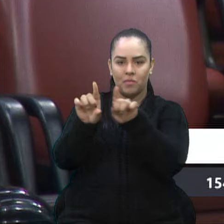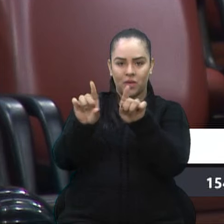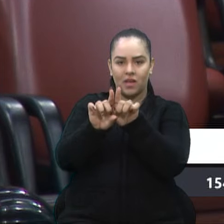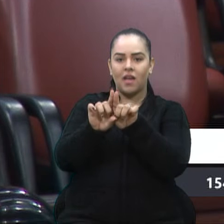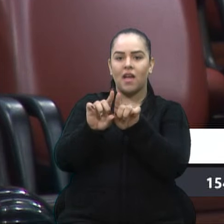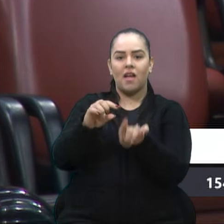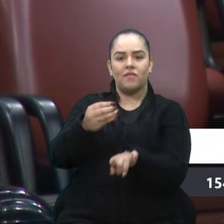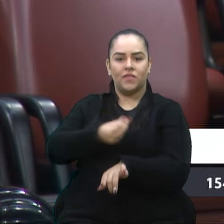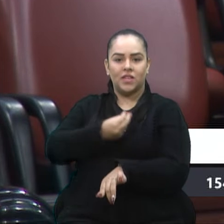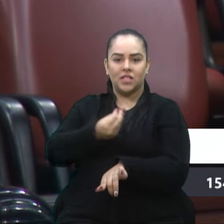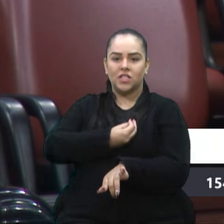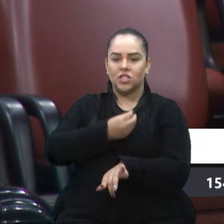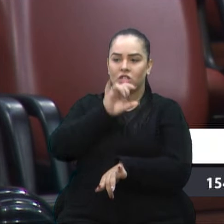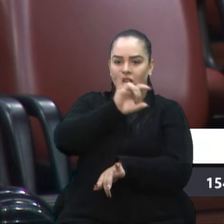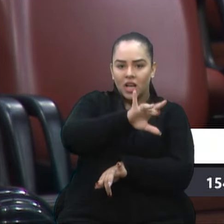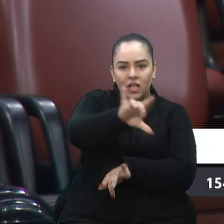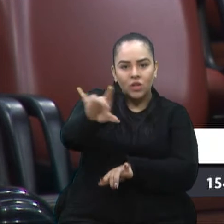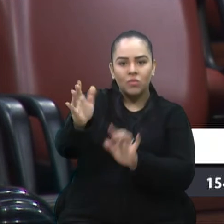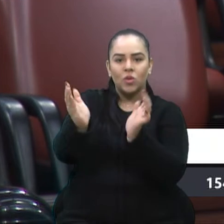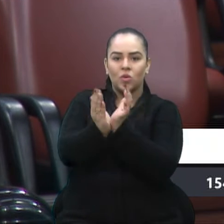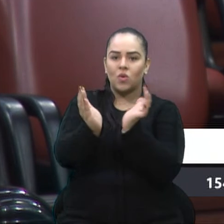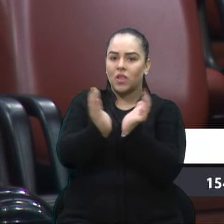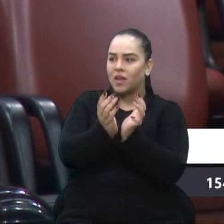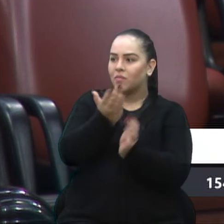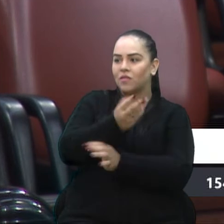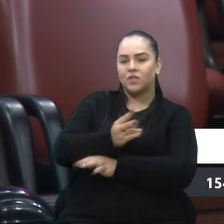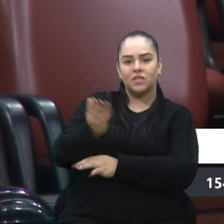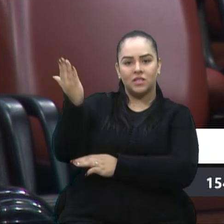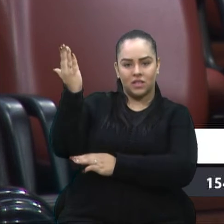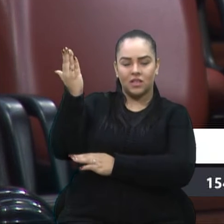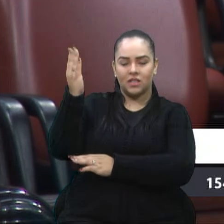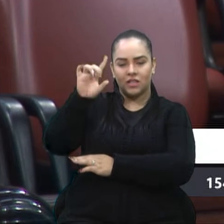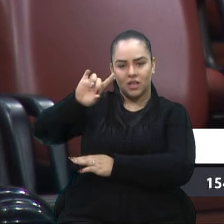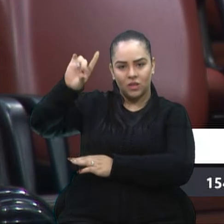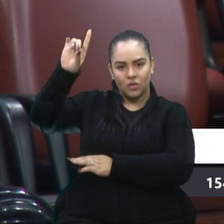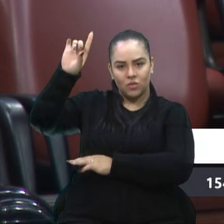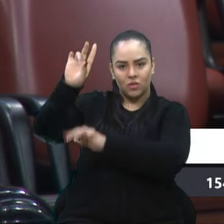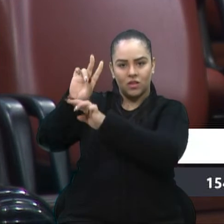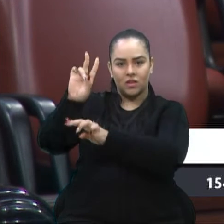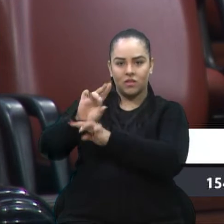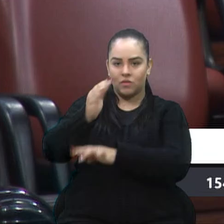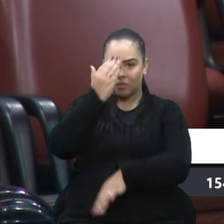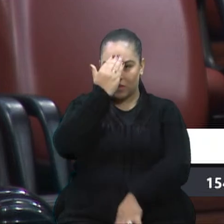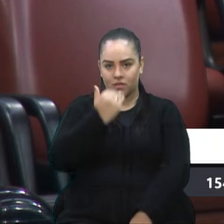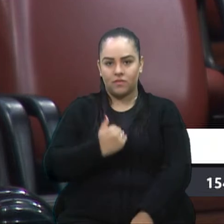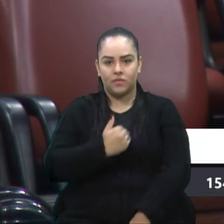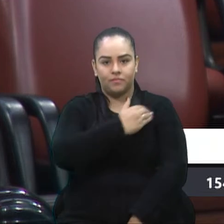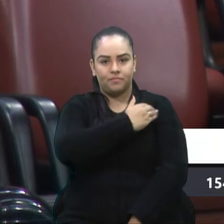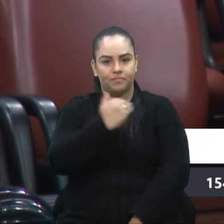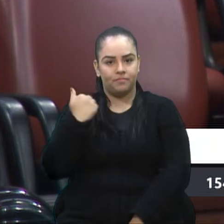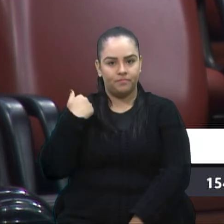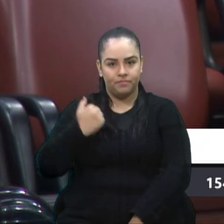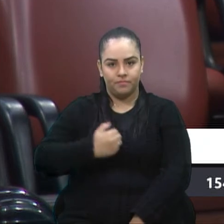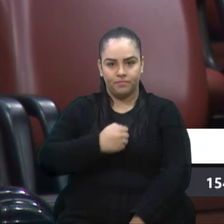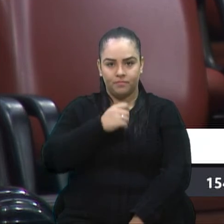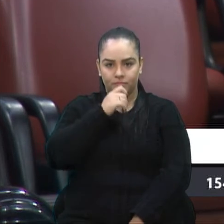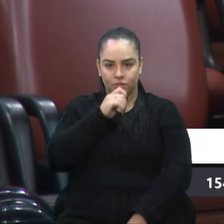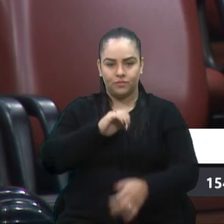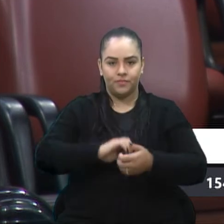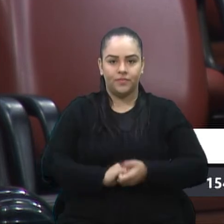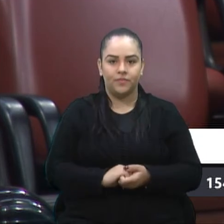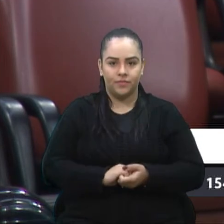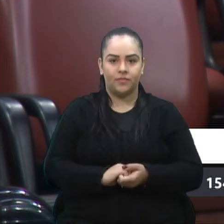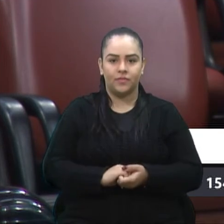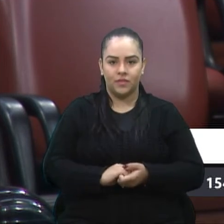cada um desses meus colegas, senhores e senhoras vereadores. Em nome do Pai, Filho e Espírito Santo. Amém.